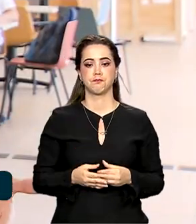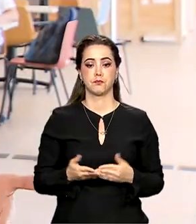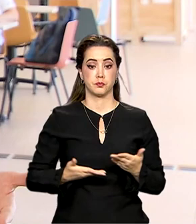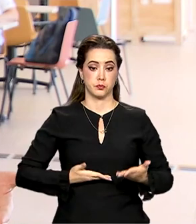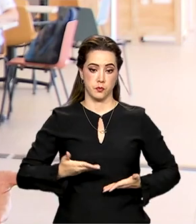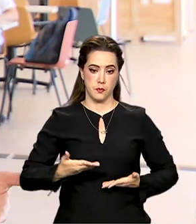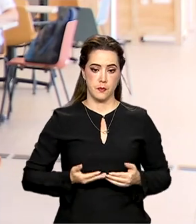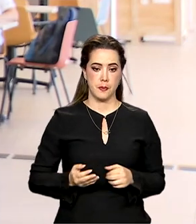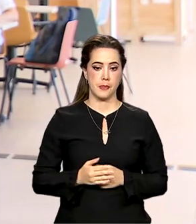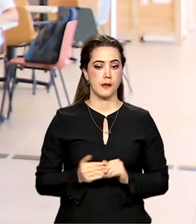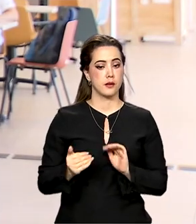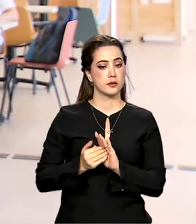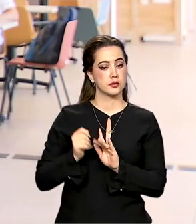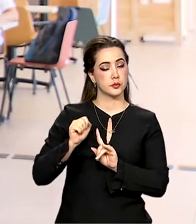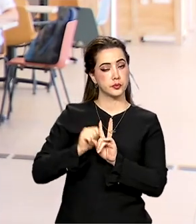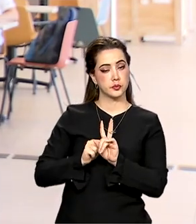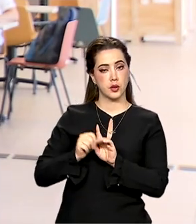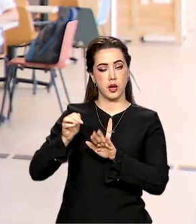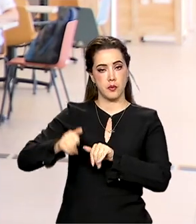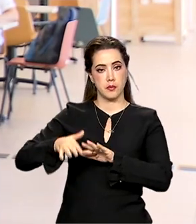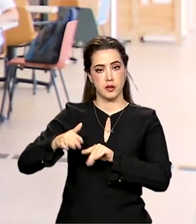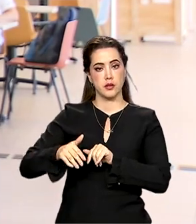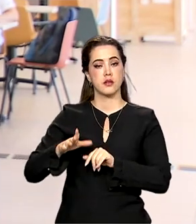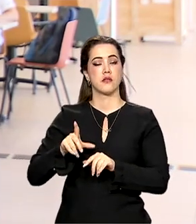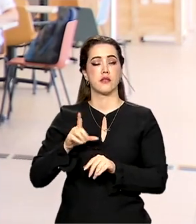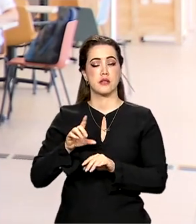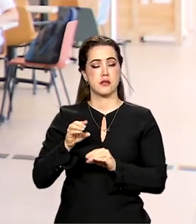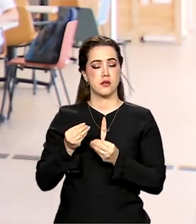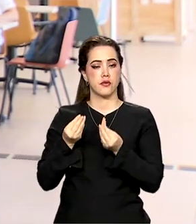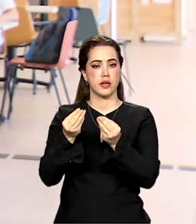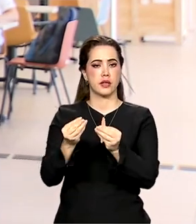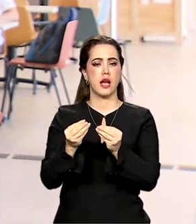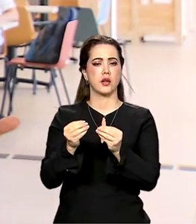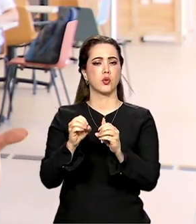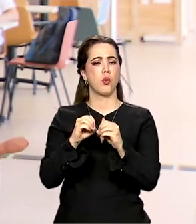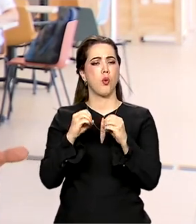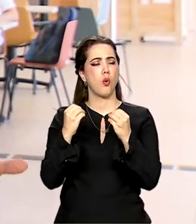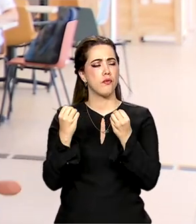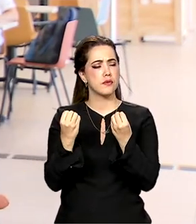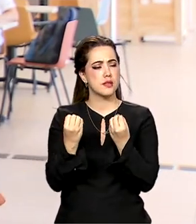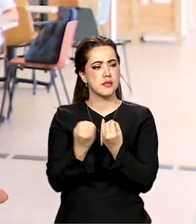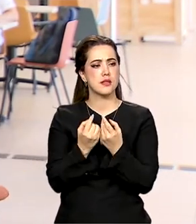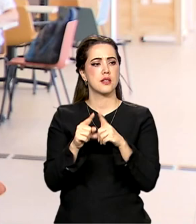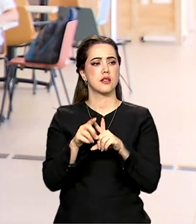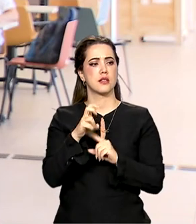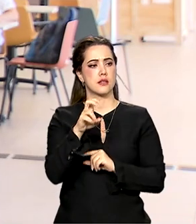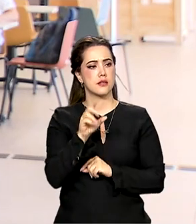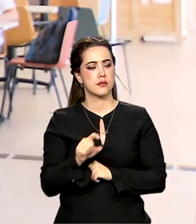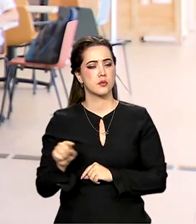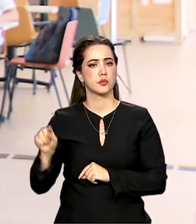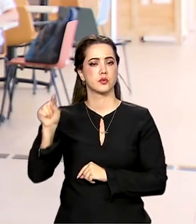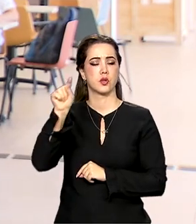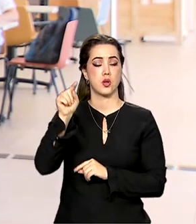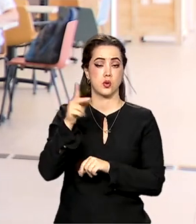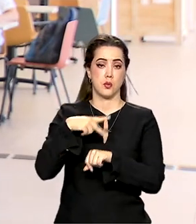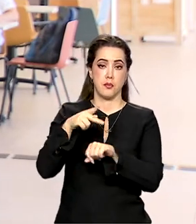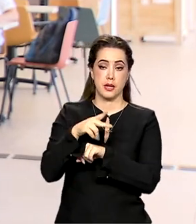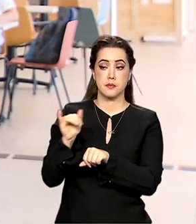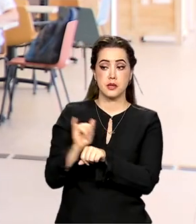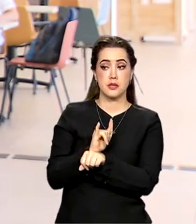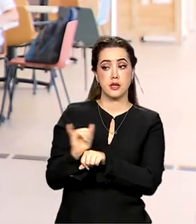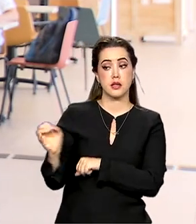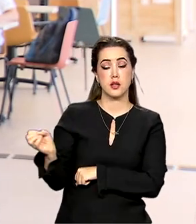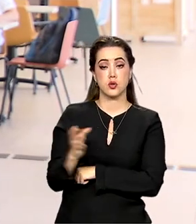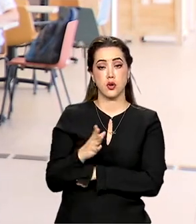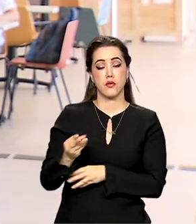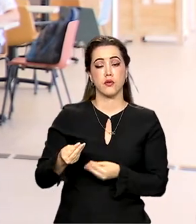setembro serão realizadas oficinas nas cinco regiões do país para discutir a nova estratégia. O documento deve ser entregue